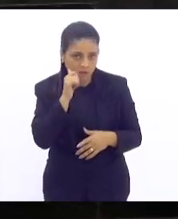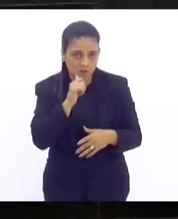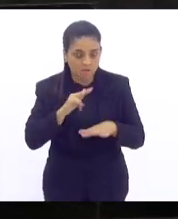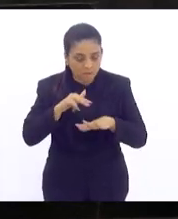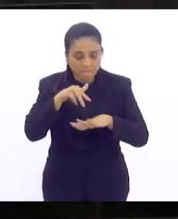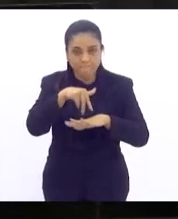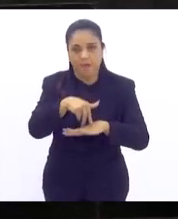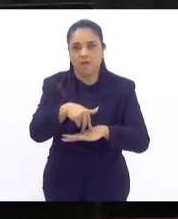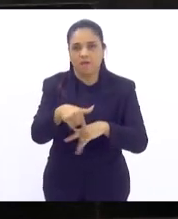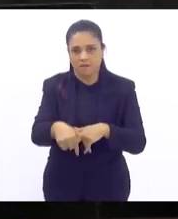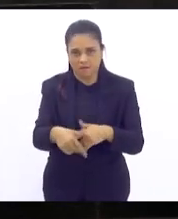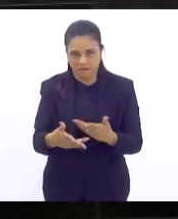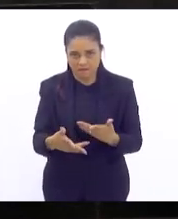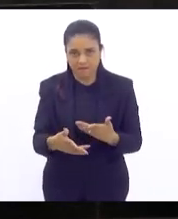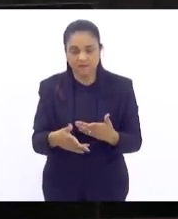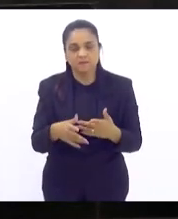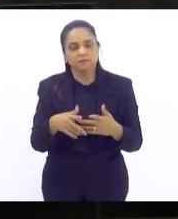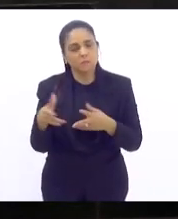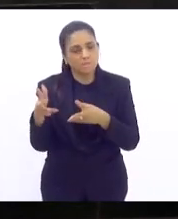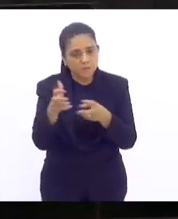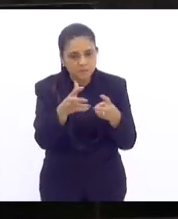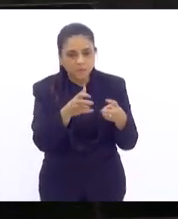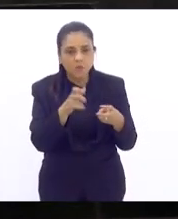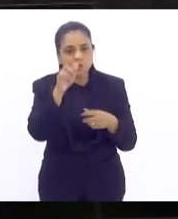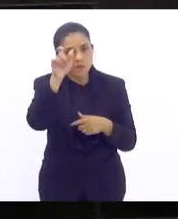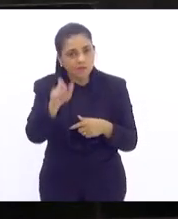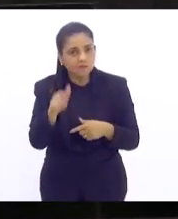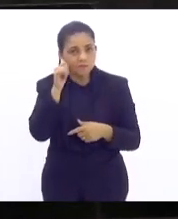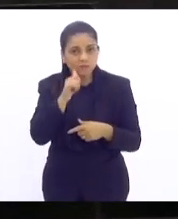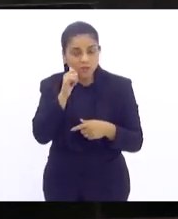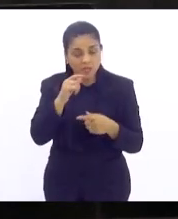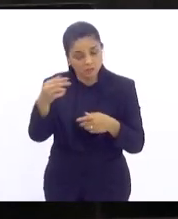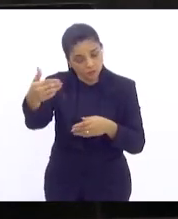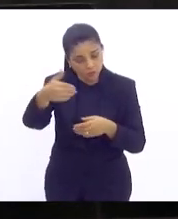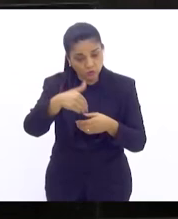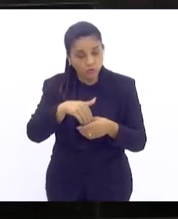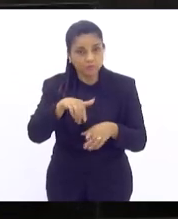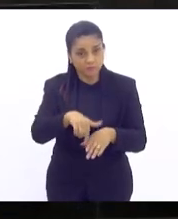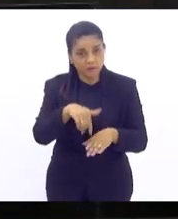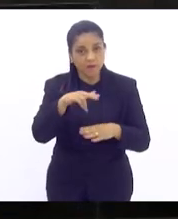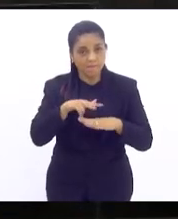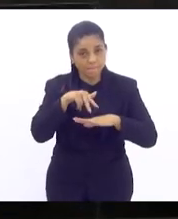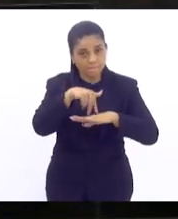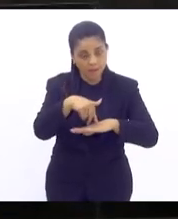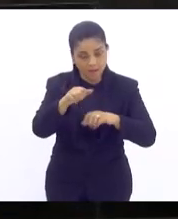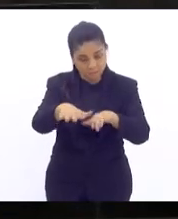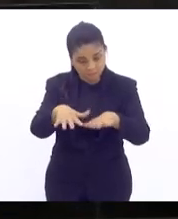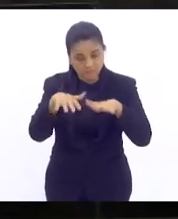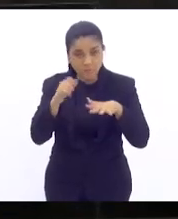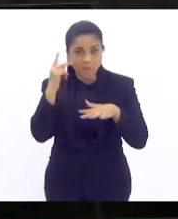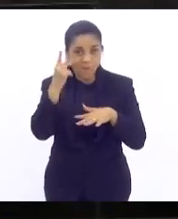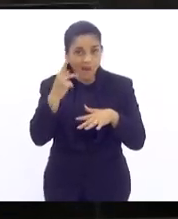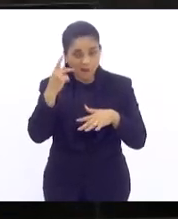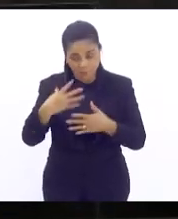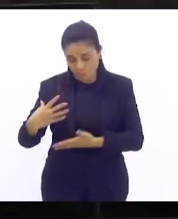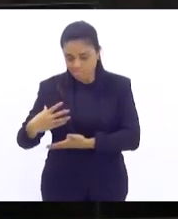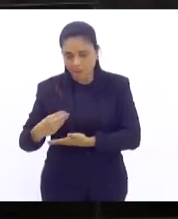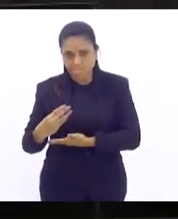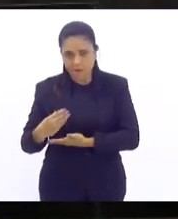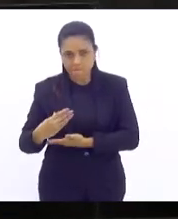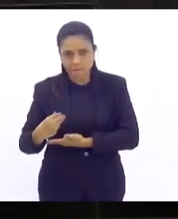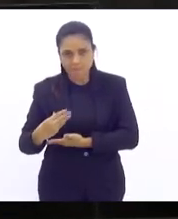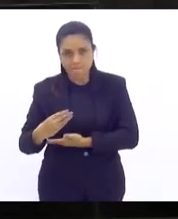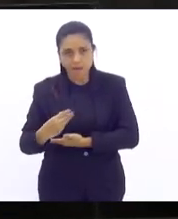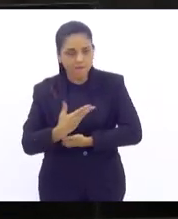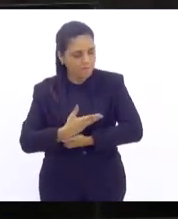Tia Ju, o quanto que essas mulheres também trouxeram para dentro do parlamento os bebês, os seus bebês, amamentando os seus bebês, porque